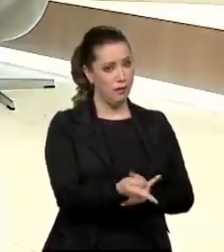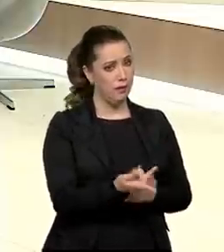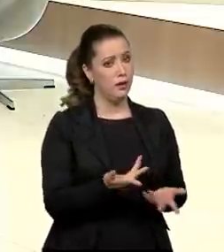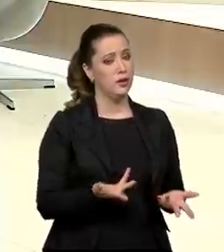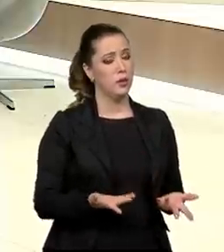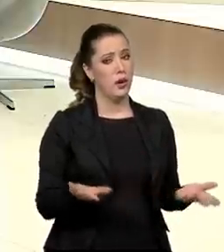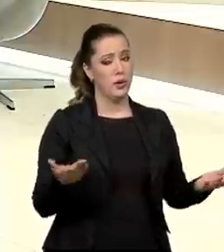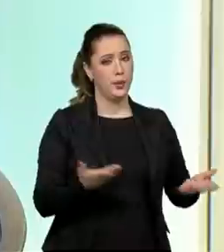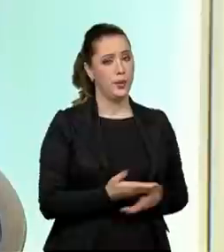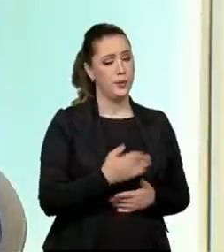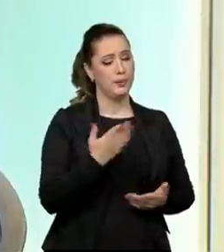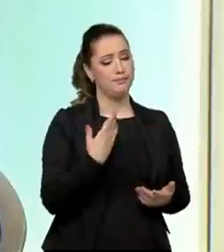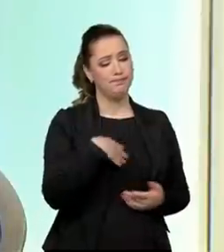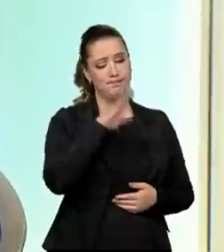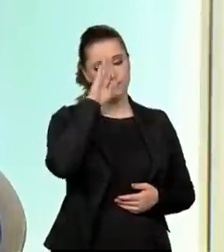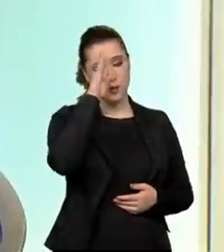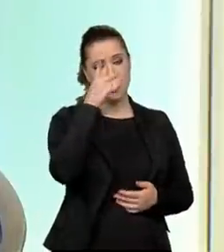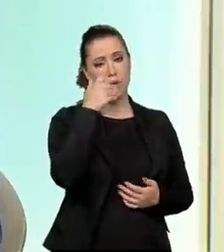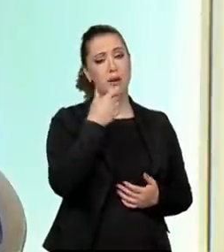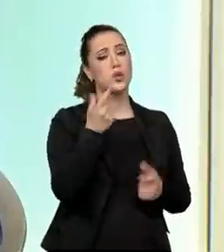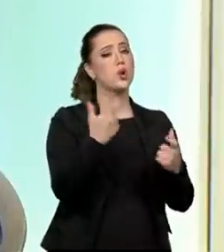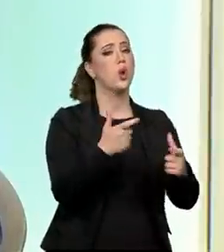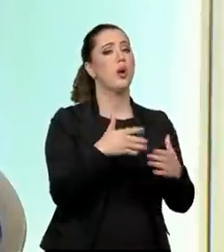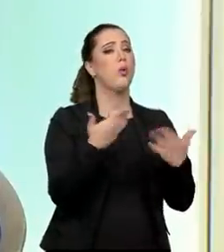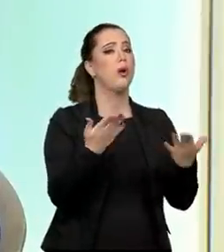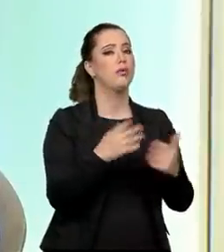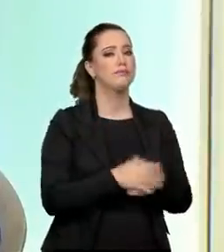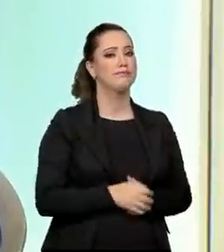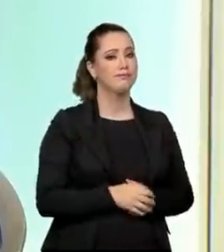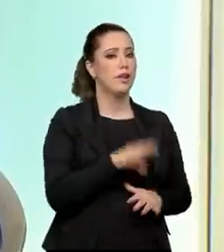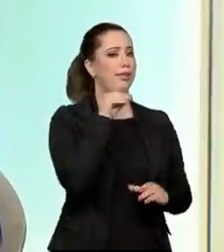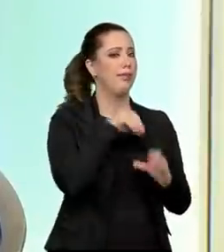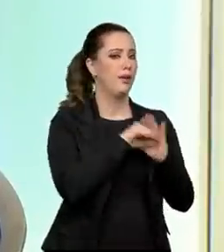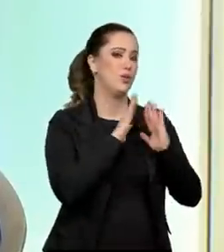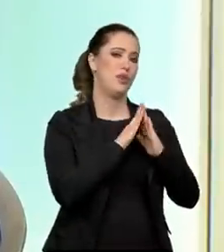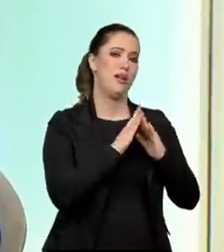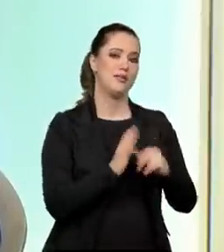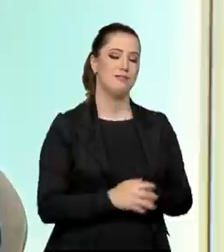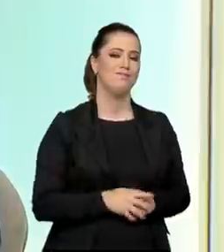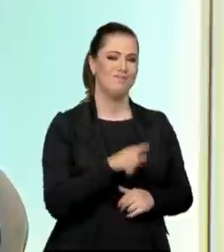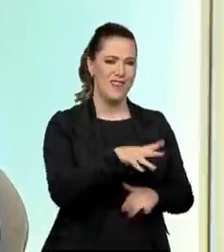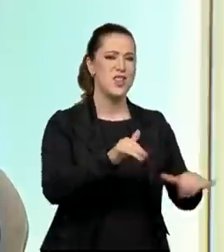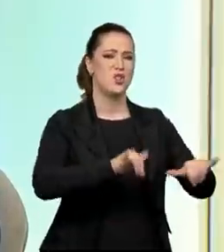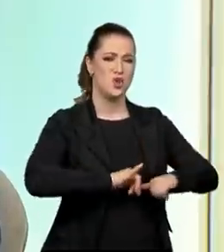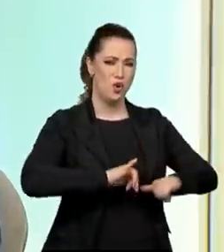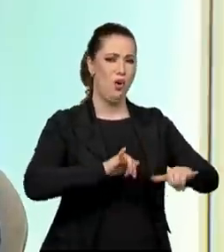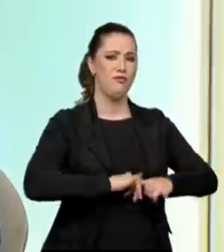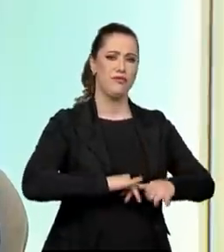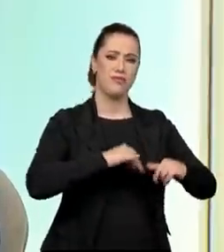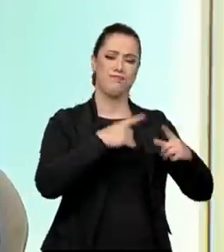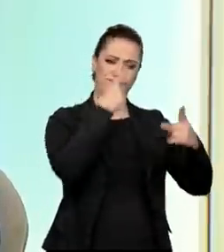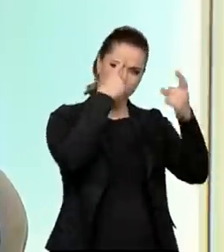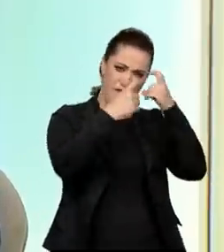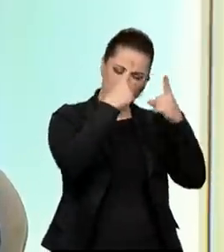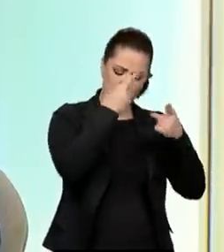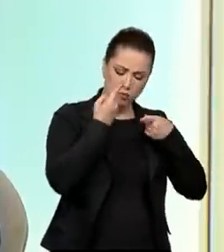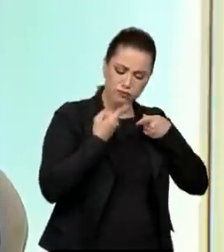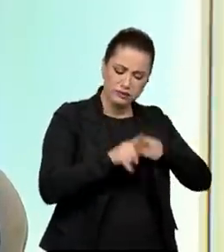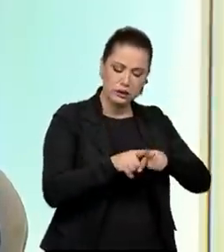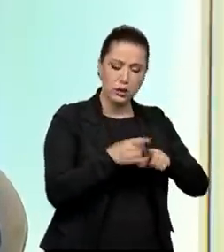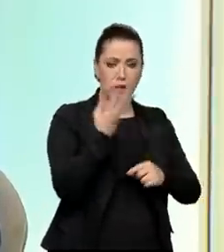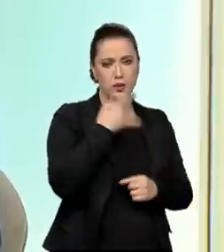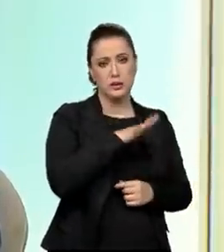primordialmente no ambiente intradoméstico, o que é muito grave. Temos ainda núcleos familiares